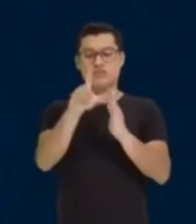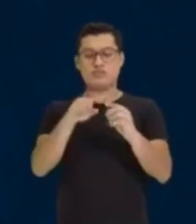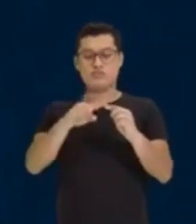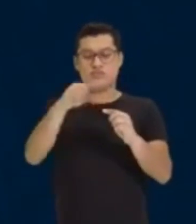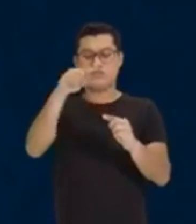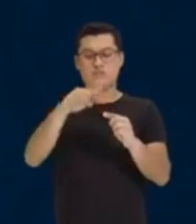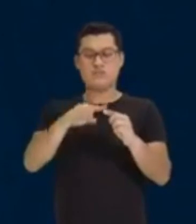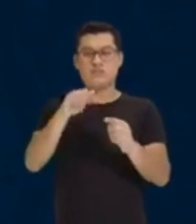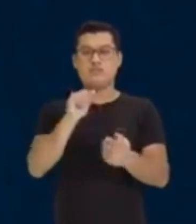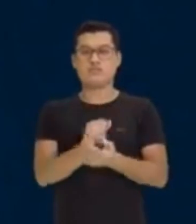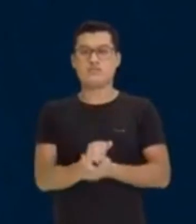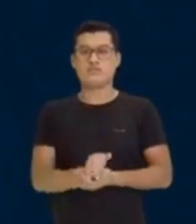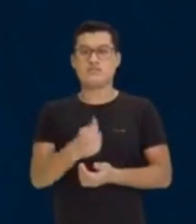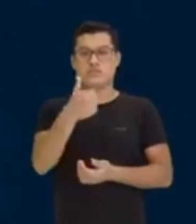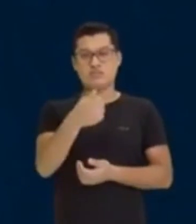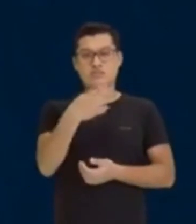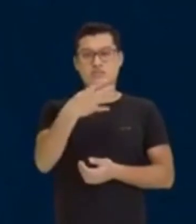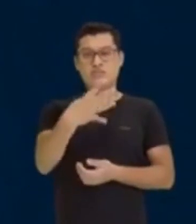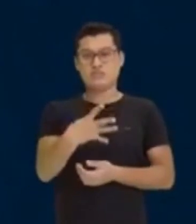aqui, ó.